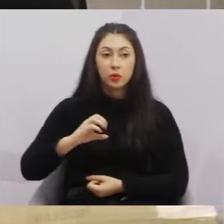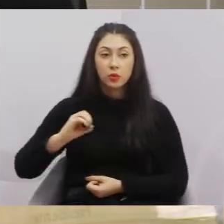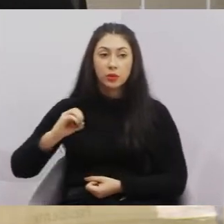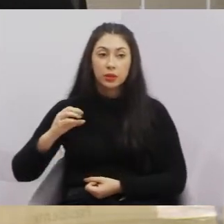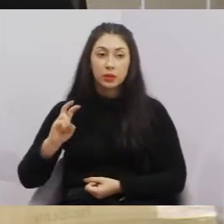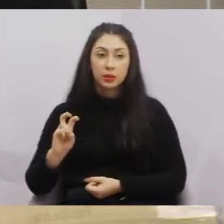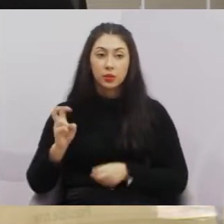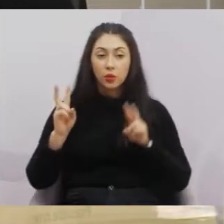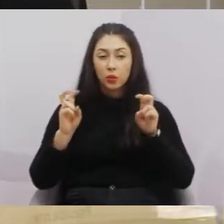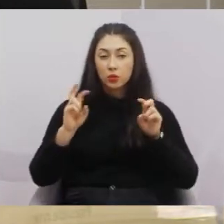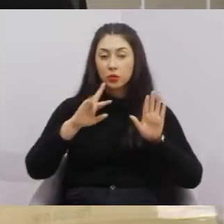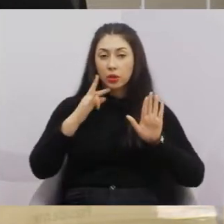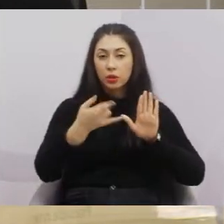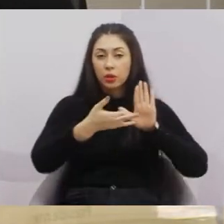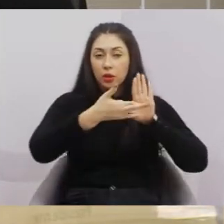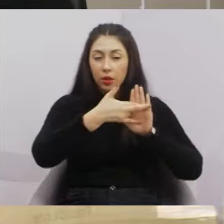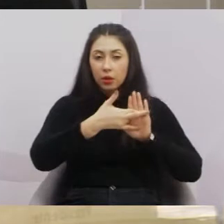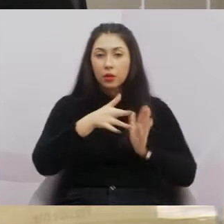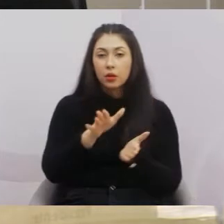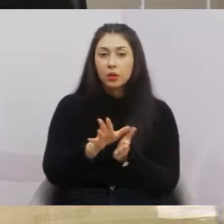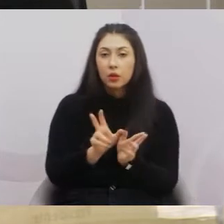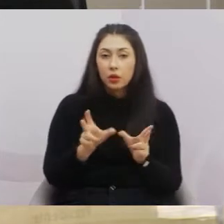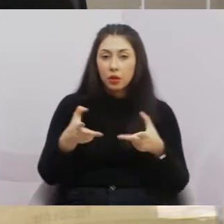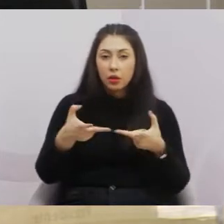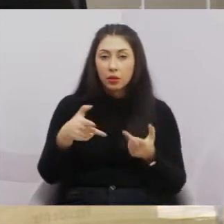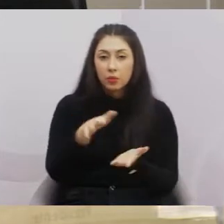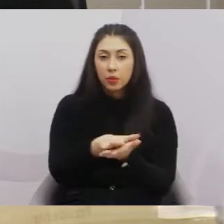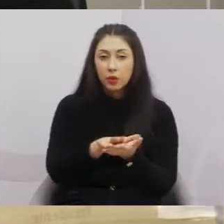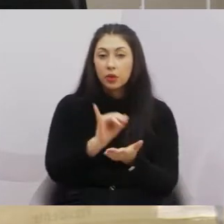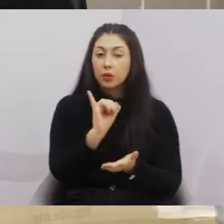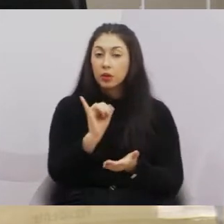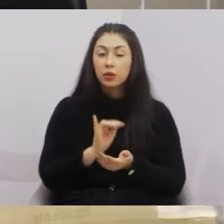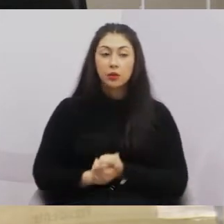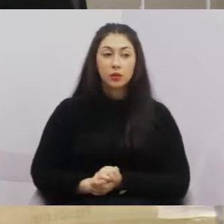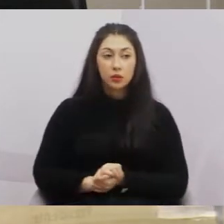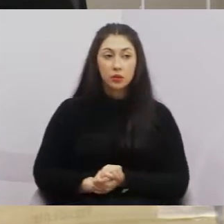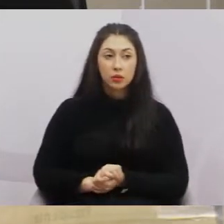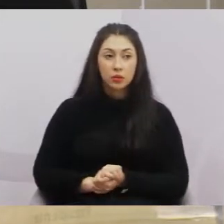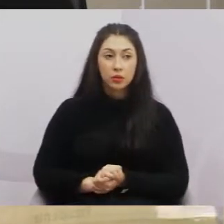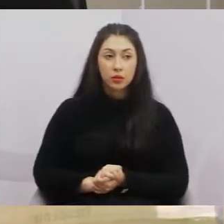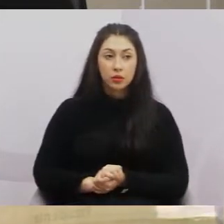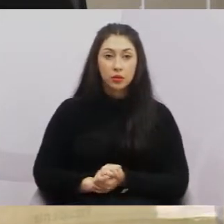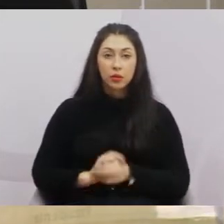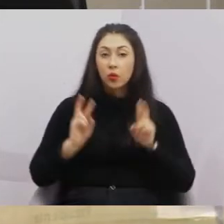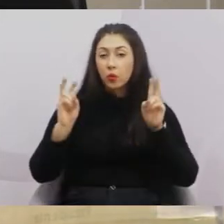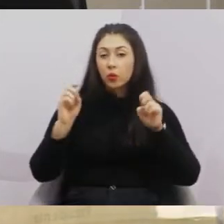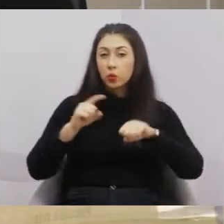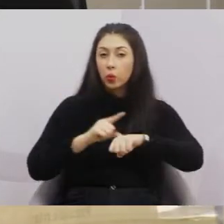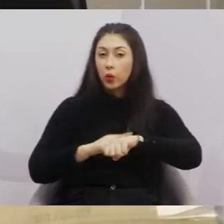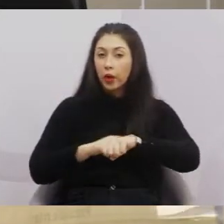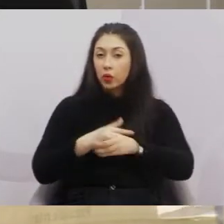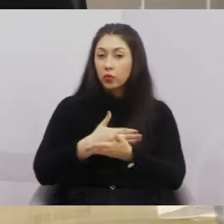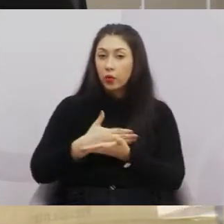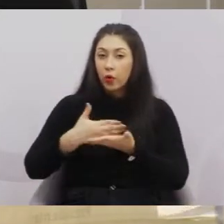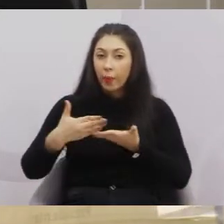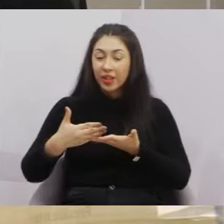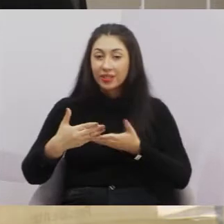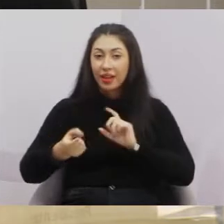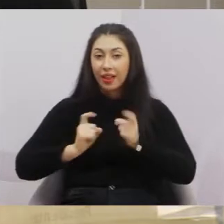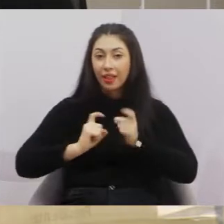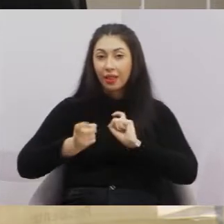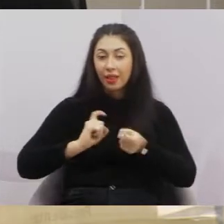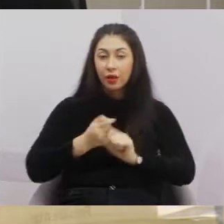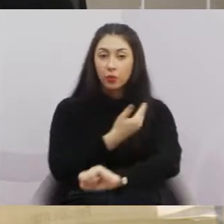dispõe sobre o regimento interno da Câmara de Esporte Jacarei, relativamente ao horário do início das sessões ordinárias.